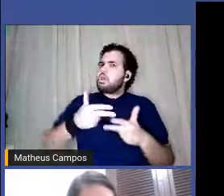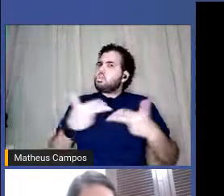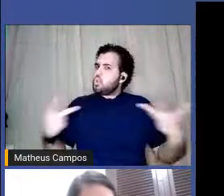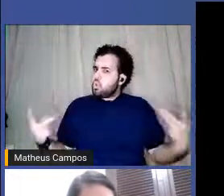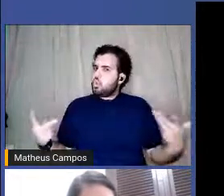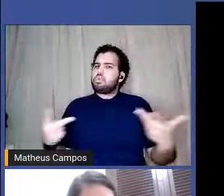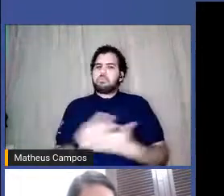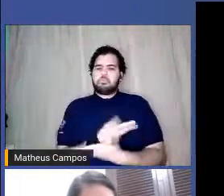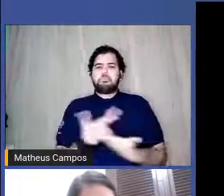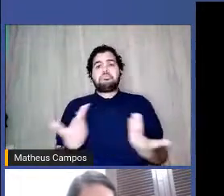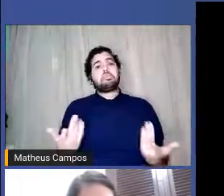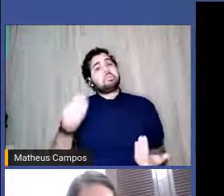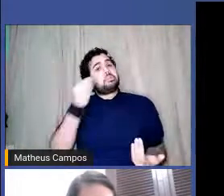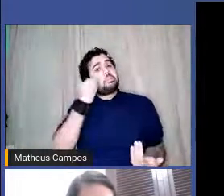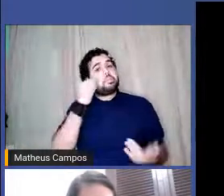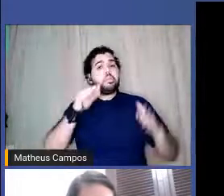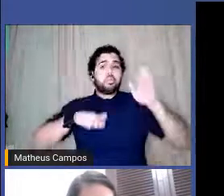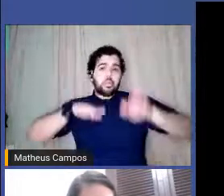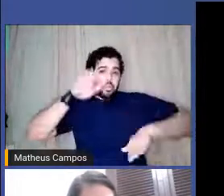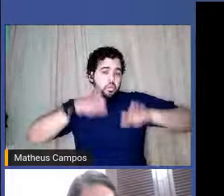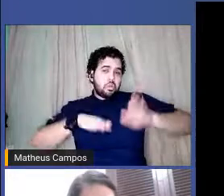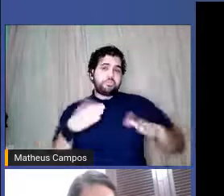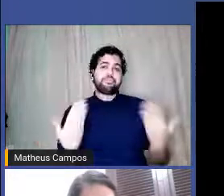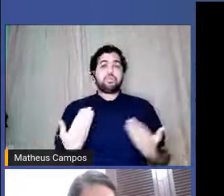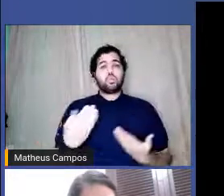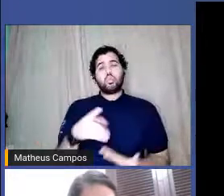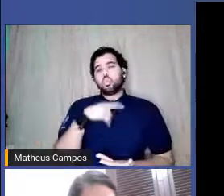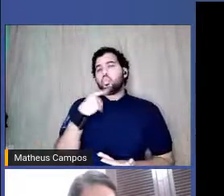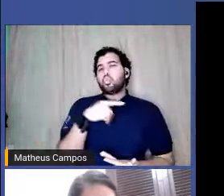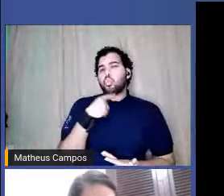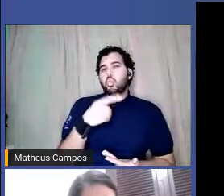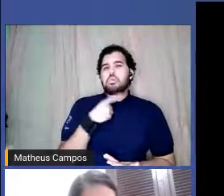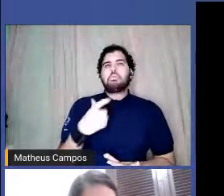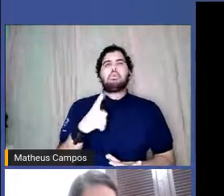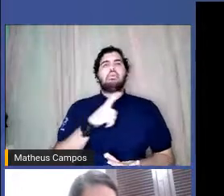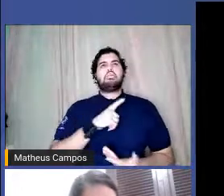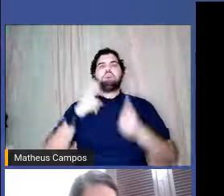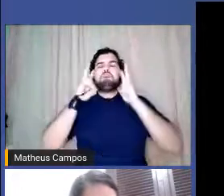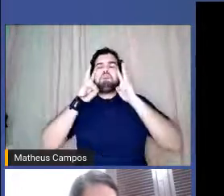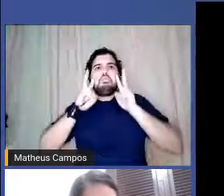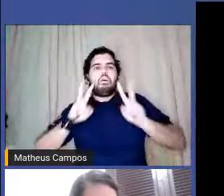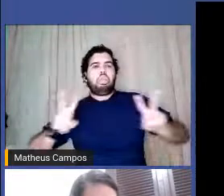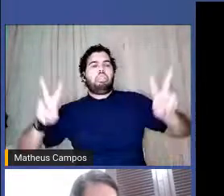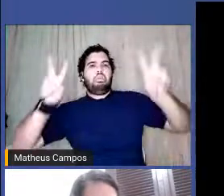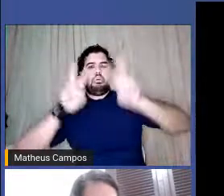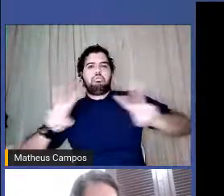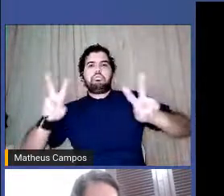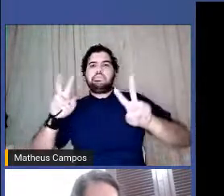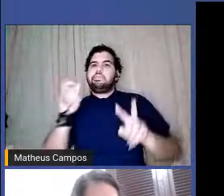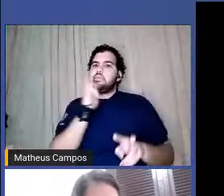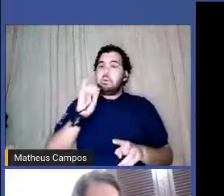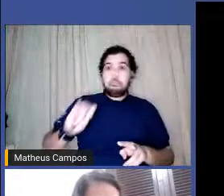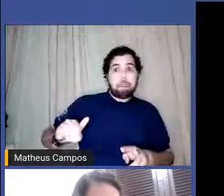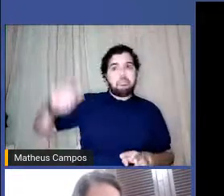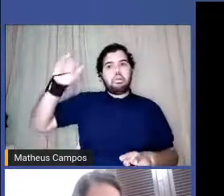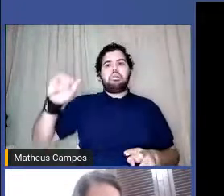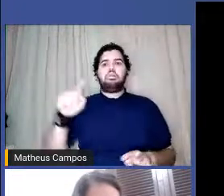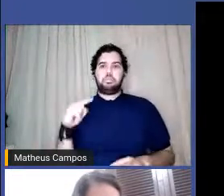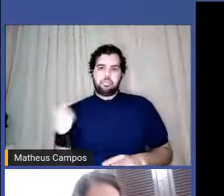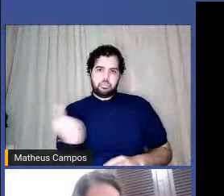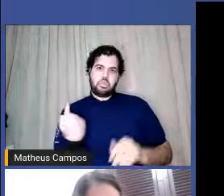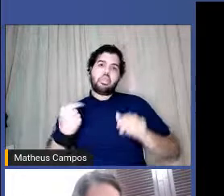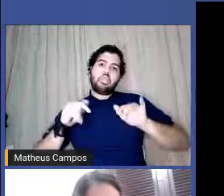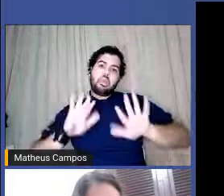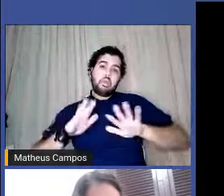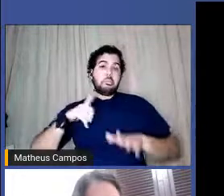Por vezes, não consegue ter uma grande visibilidade, né, para além dos nossos, né, mas isso é uma